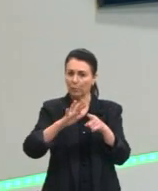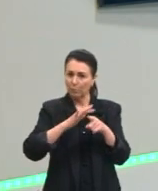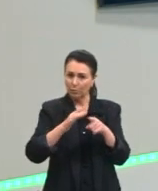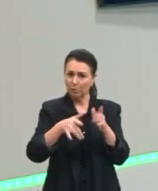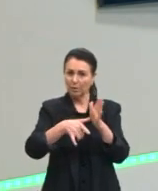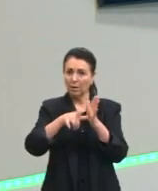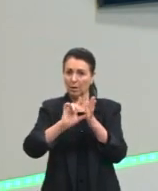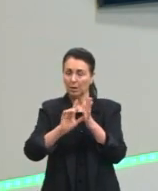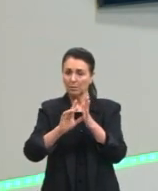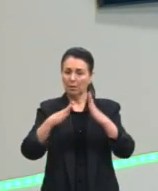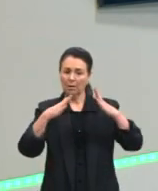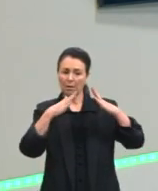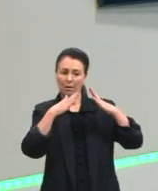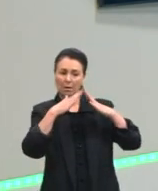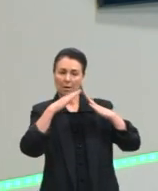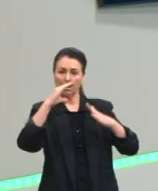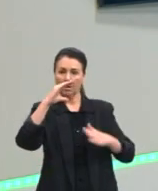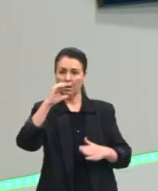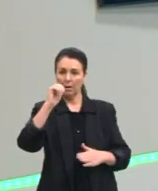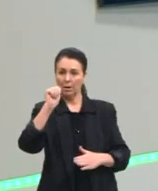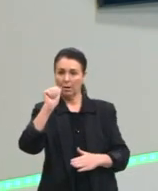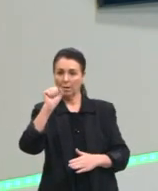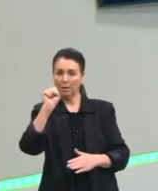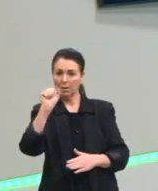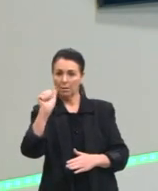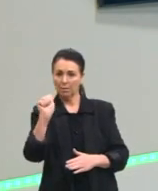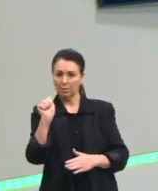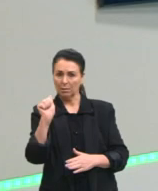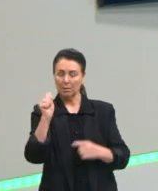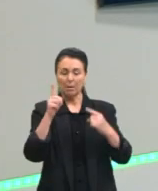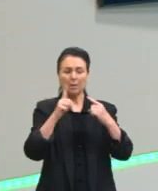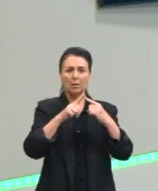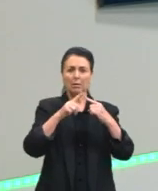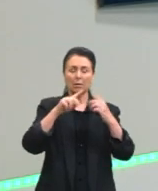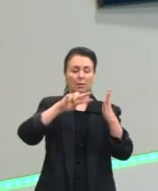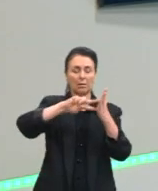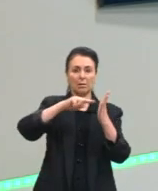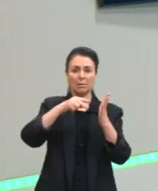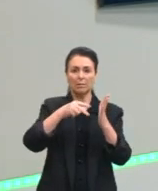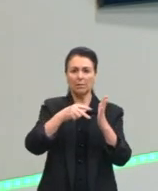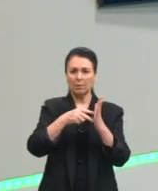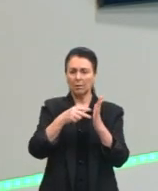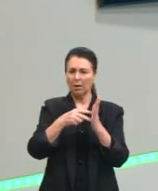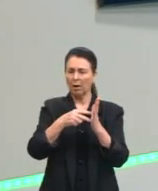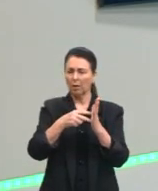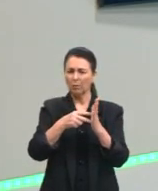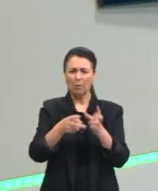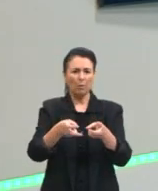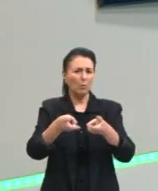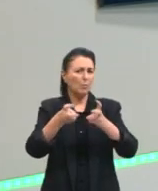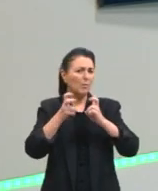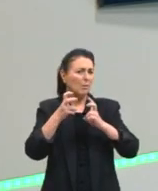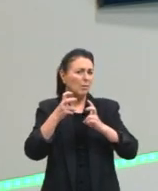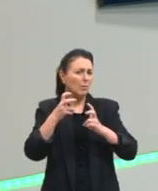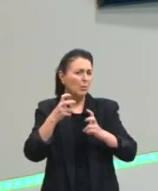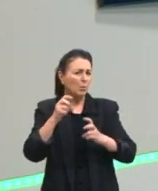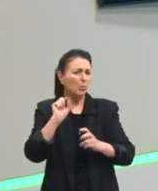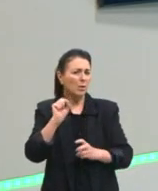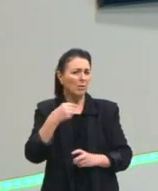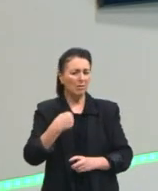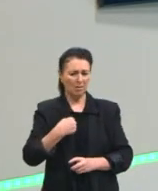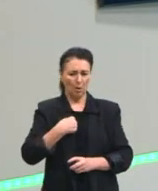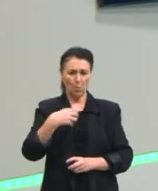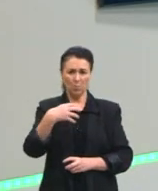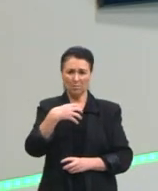casa. Quando eu penso na palavra casa, que tipo de significação ela me remete? Que tipo de sentido eu consigo abstrair dali?